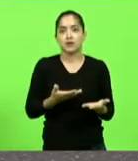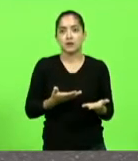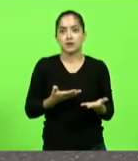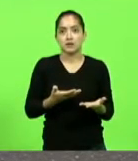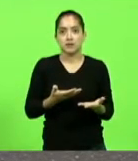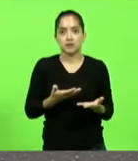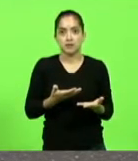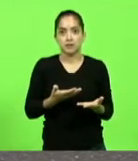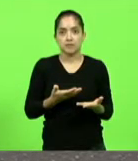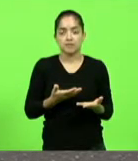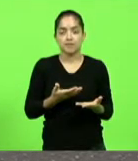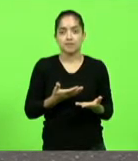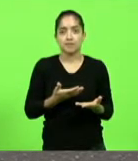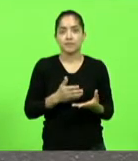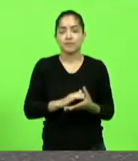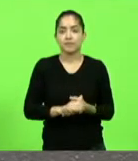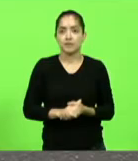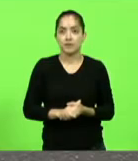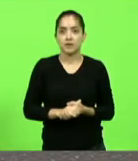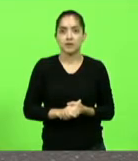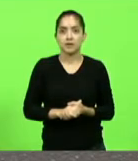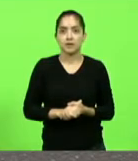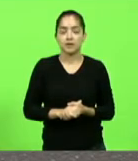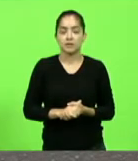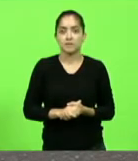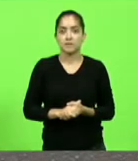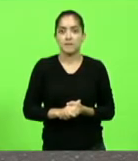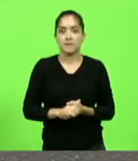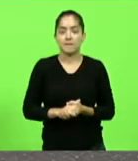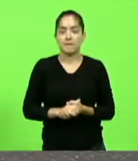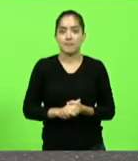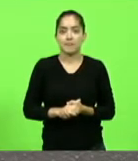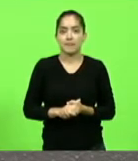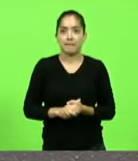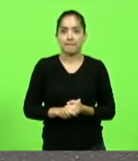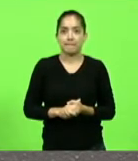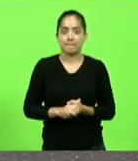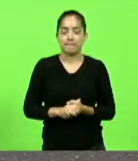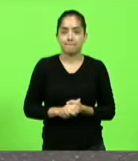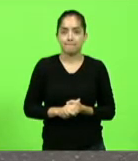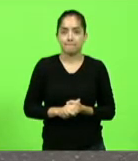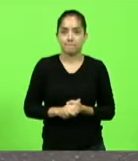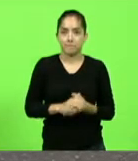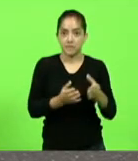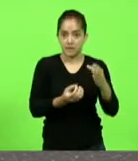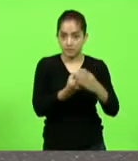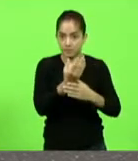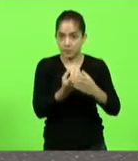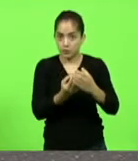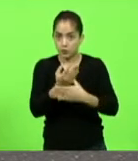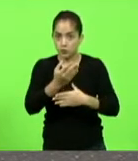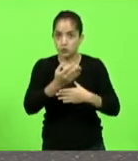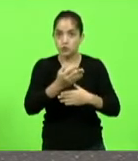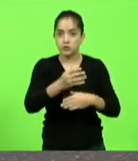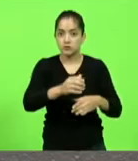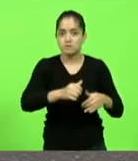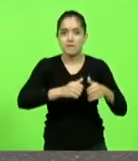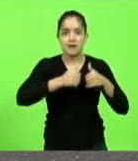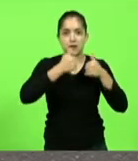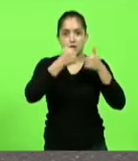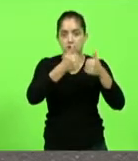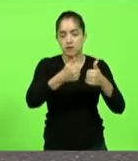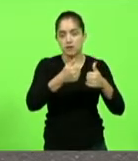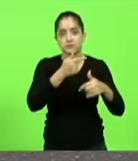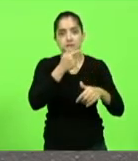produtor lá da linha caixa d'água que produz os melhores queijos